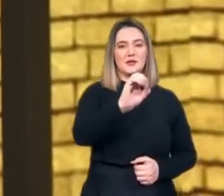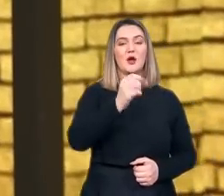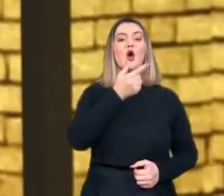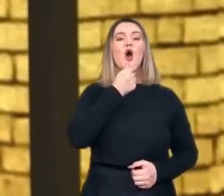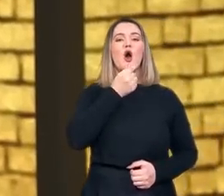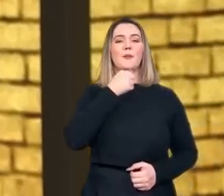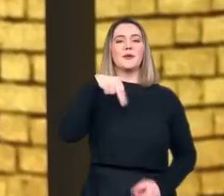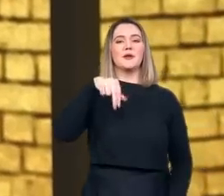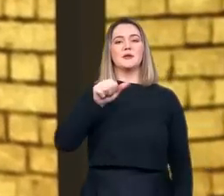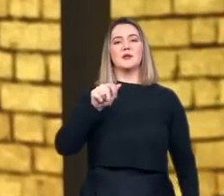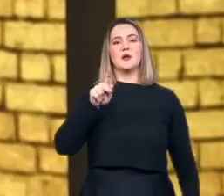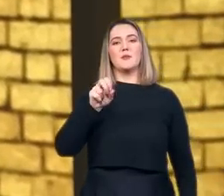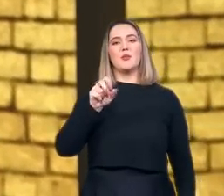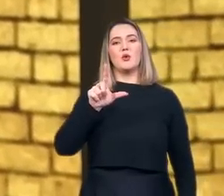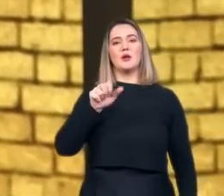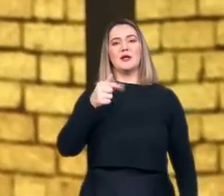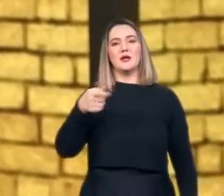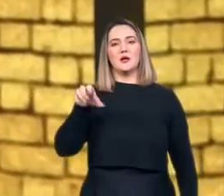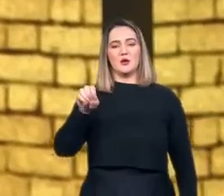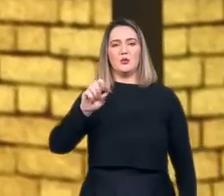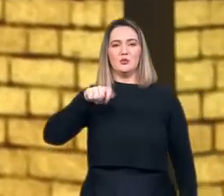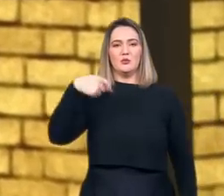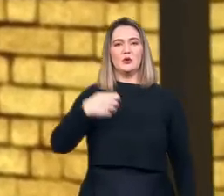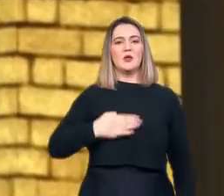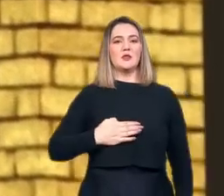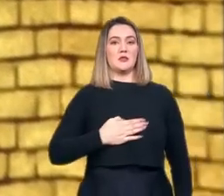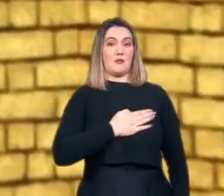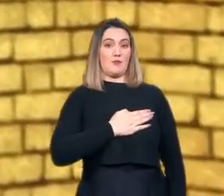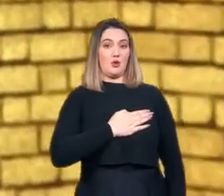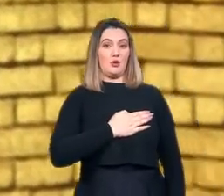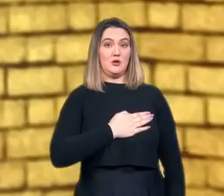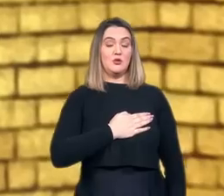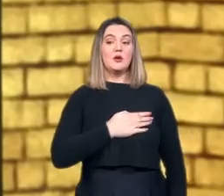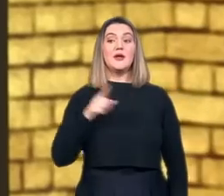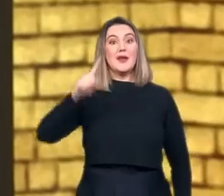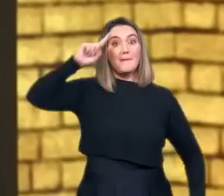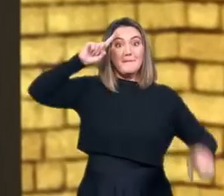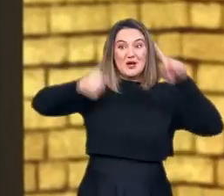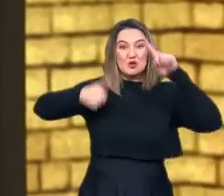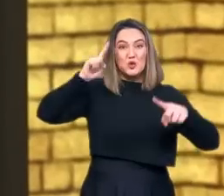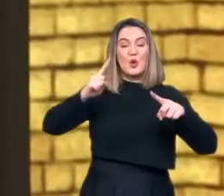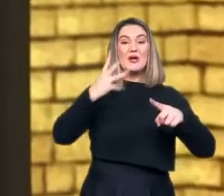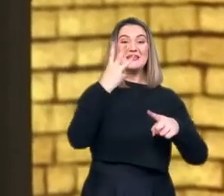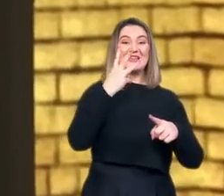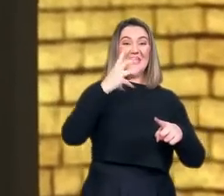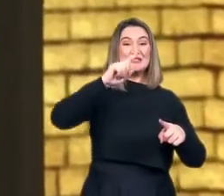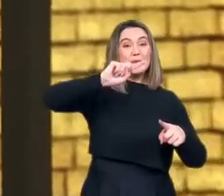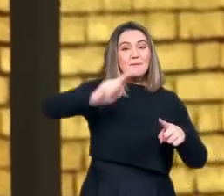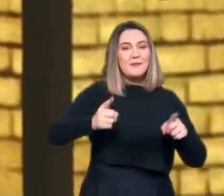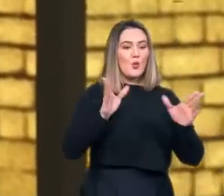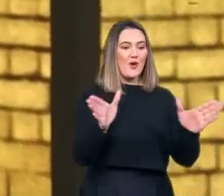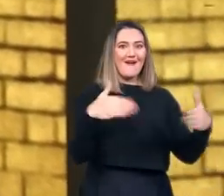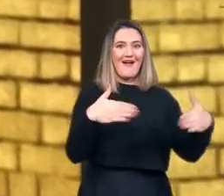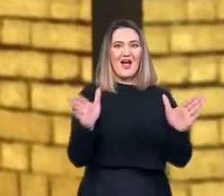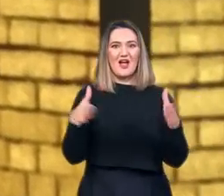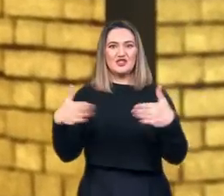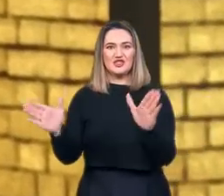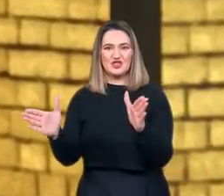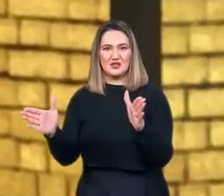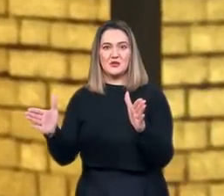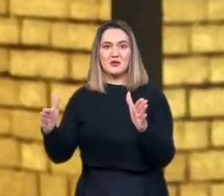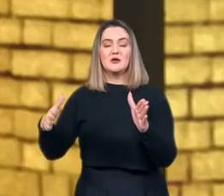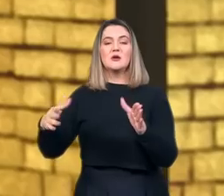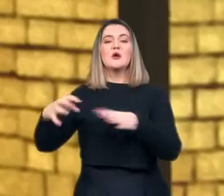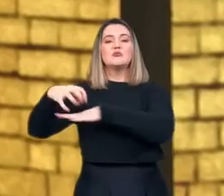que você tenha uma ideia, ordenou que 3 mil caixas de documentos papais, 3 mil caixas, fossem transferidas para Paris,